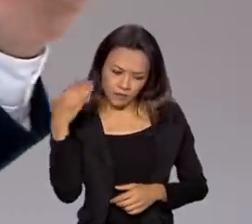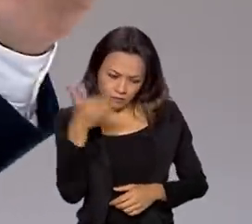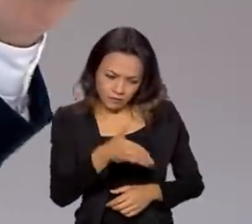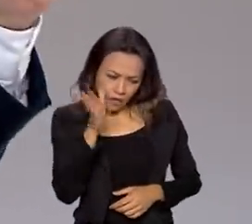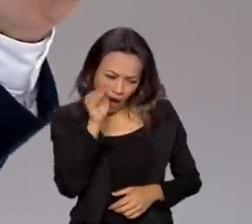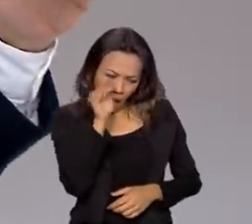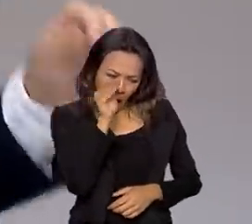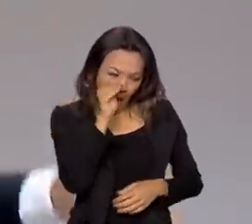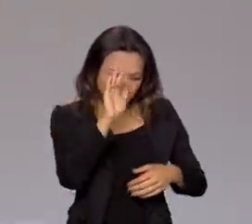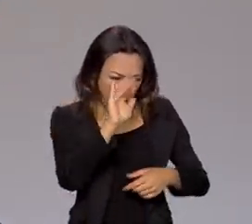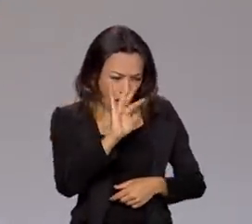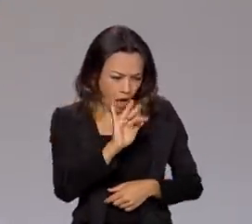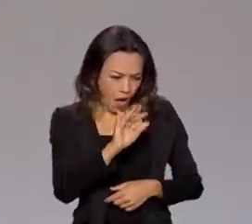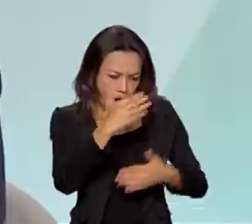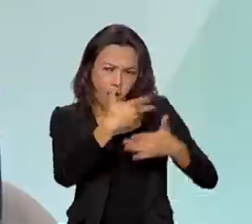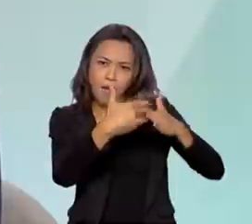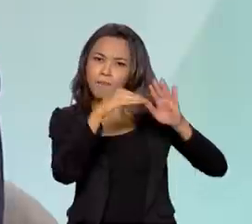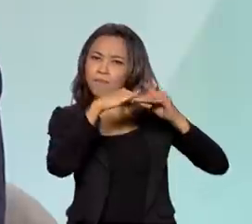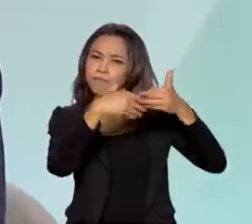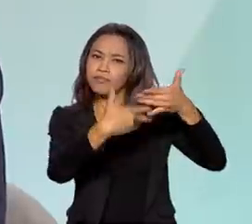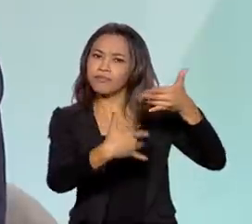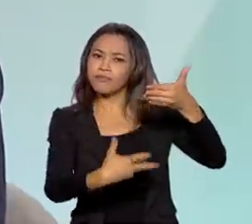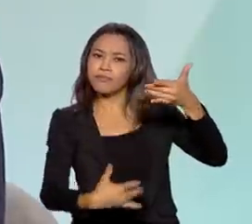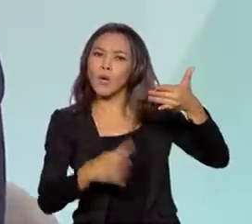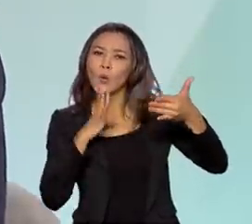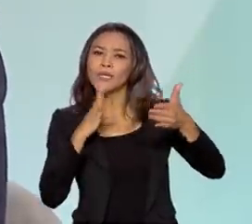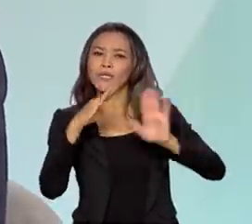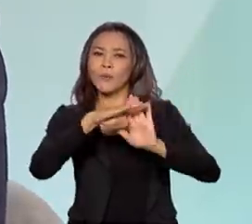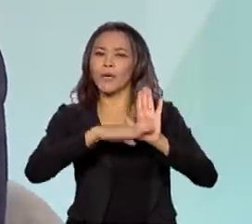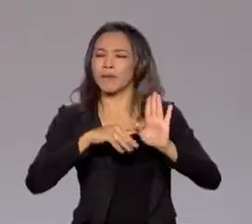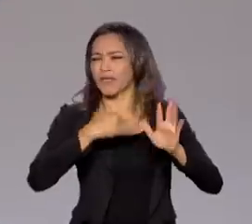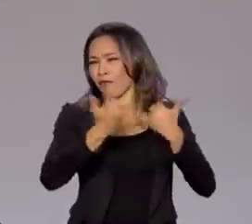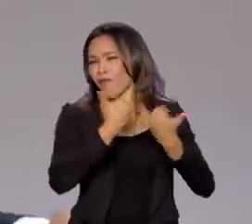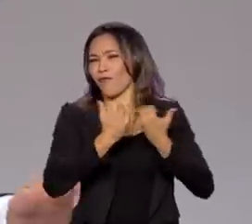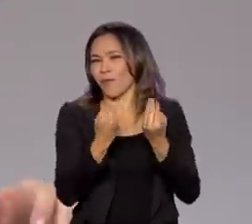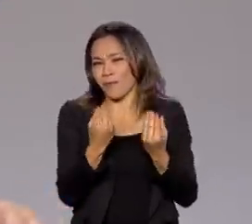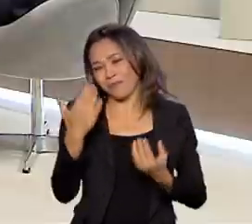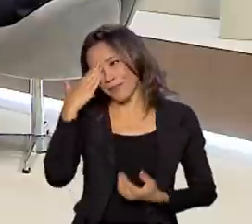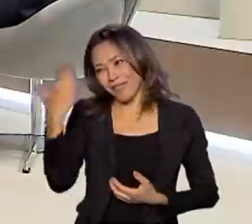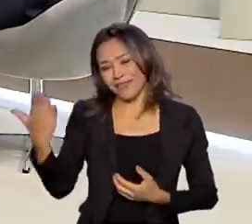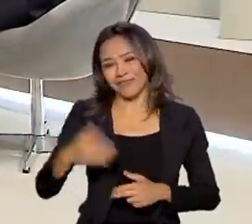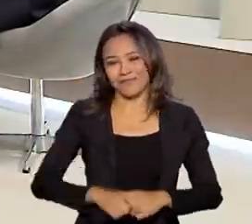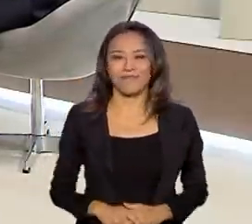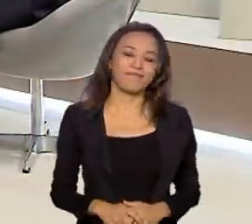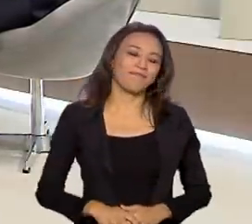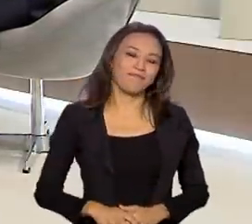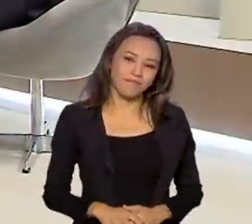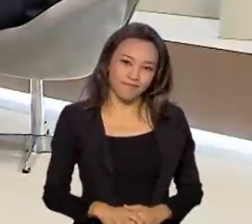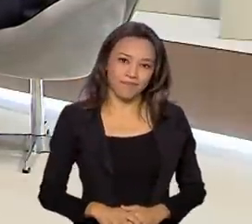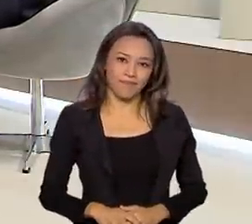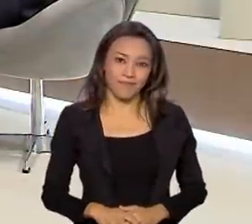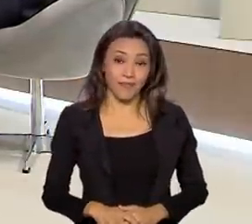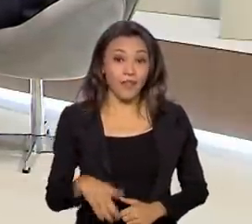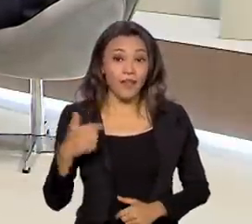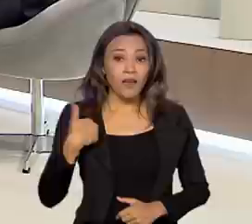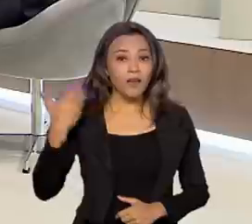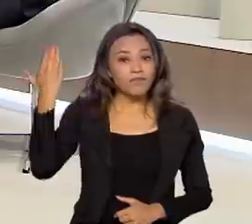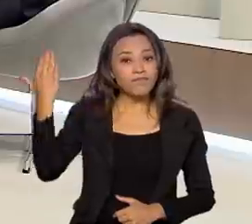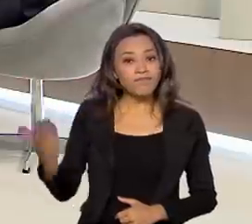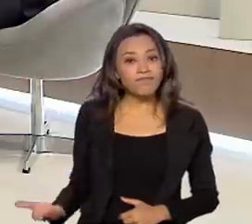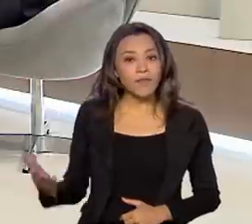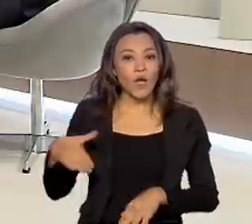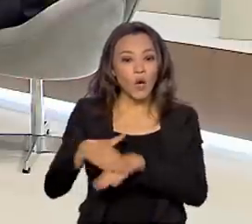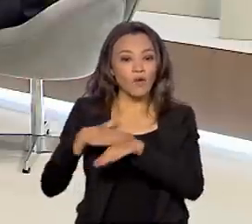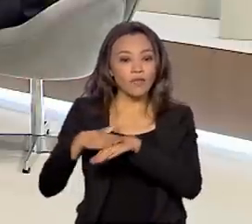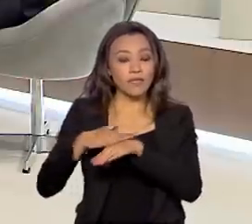conhecer tudo sobre o Casa Verde e Amarela. Exatamente. Temos muita informação. Obrigado, secretário. Eu conversei com o